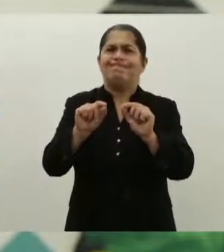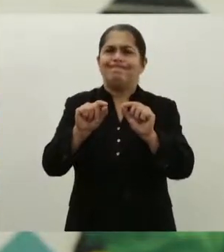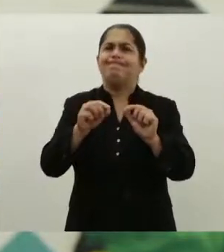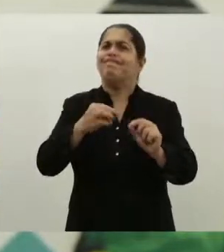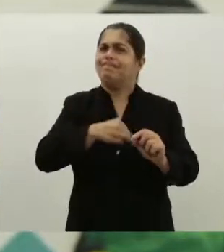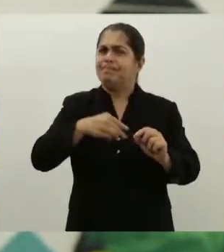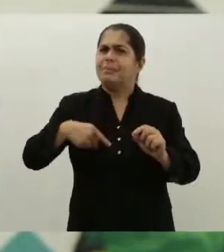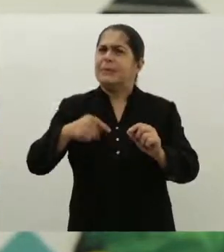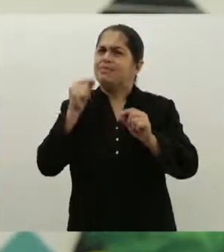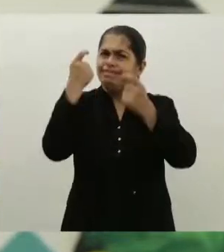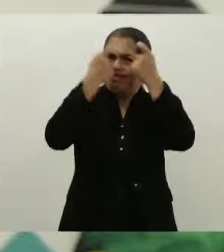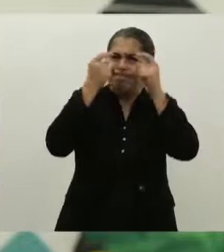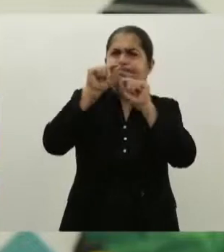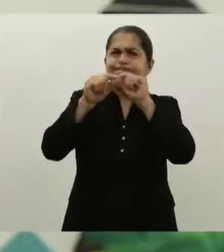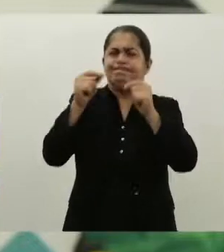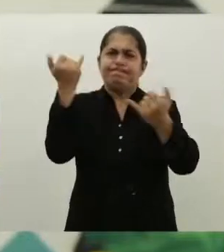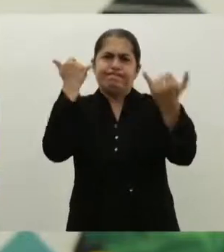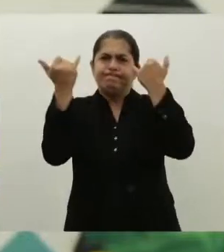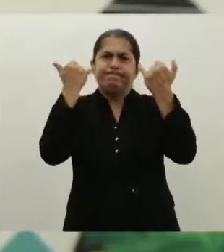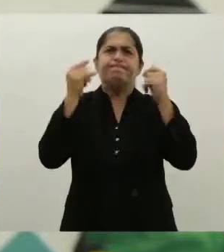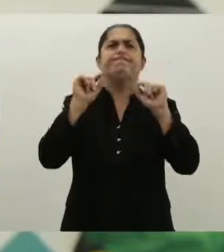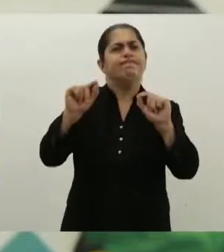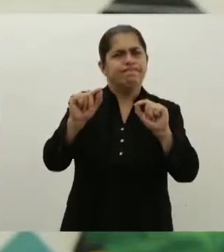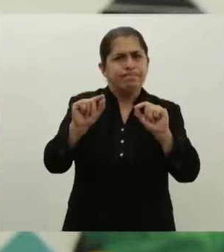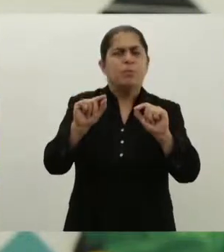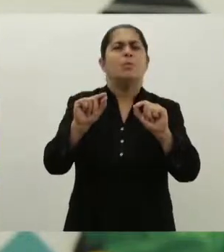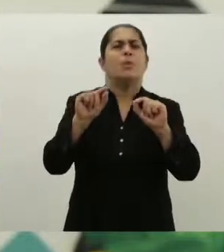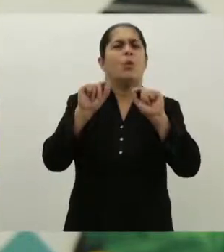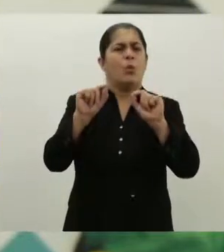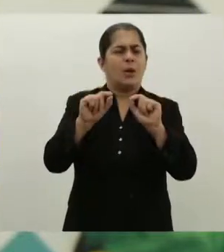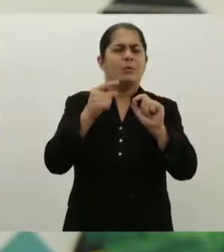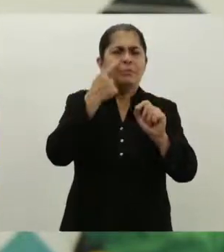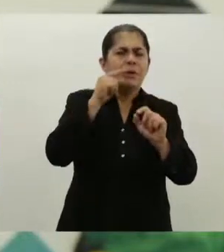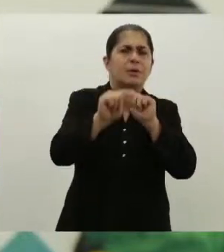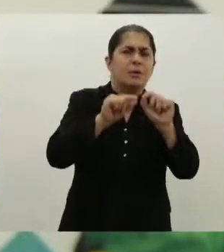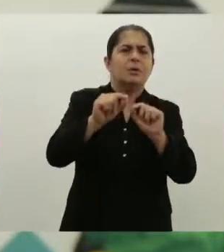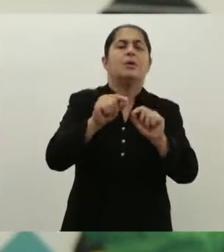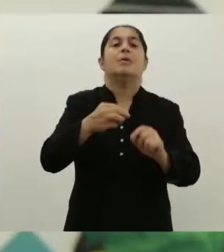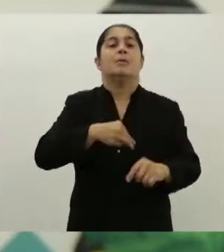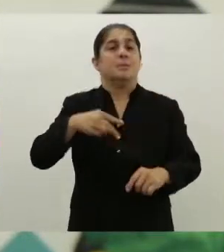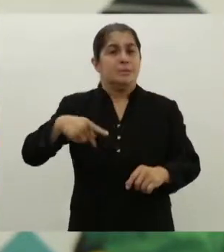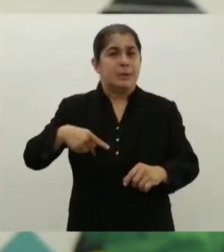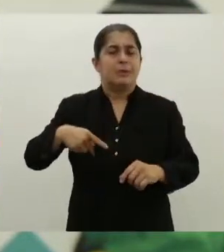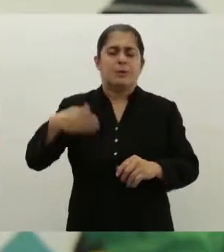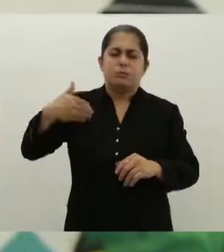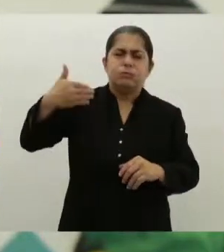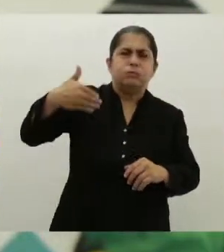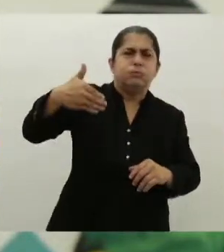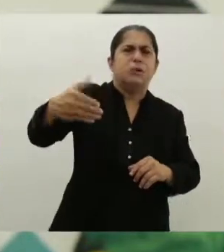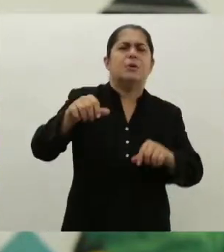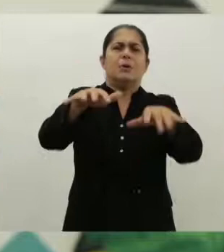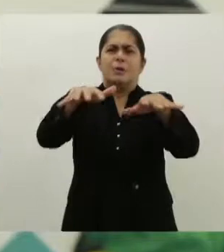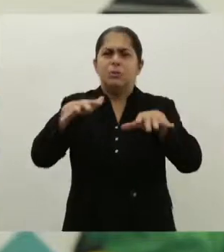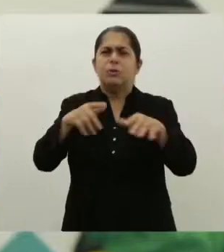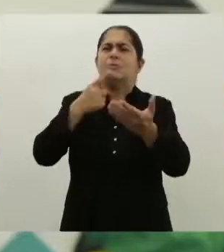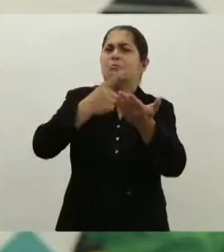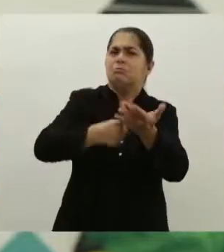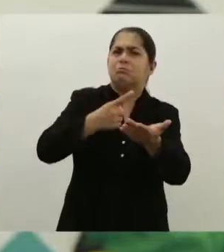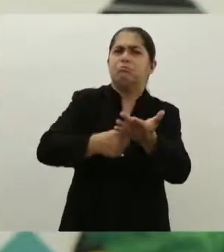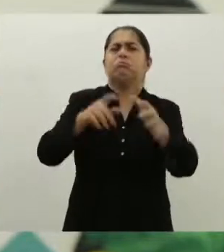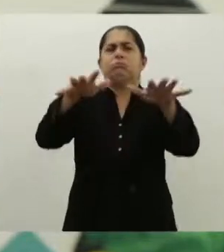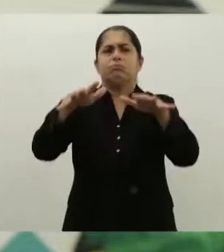da ouvidoria do Ministério Público Estadual. Por conta disso, o órgão vem promovendo uma série de audiências públicas.